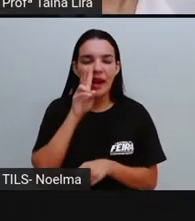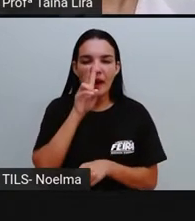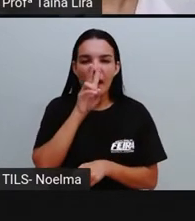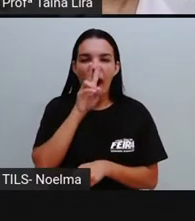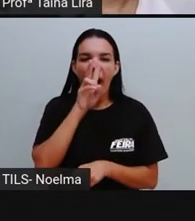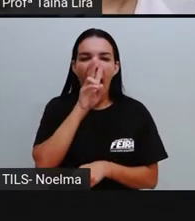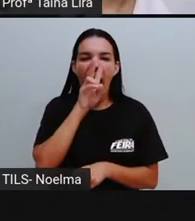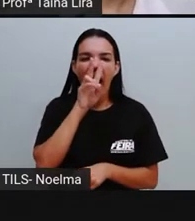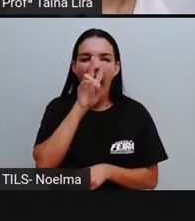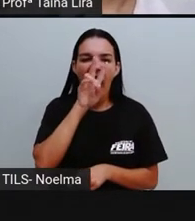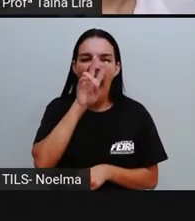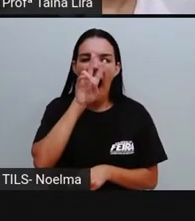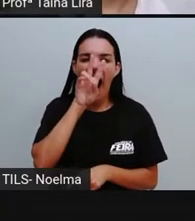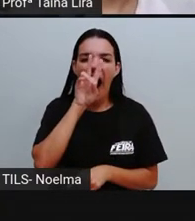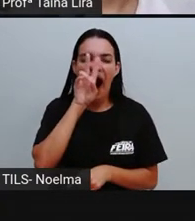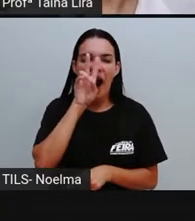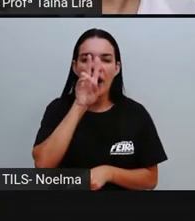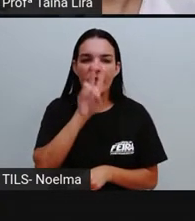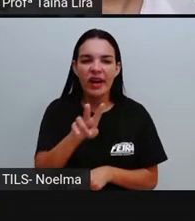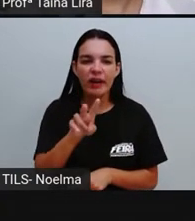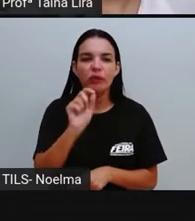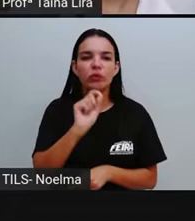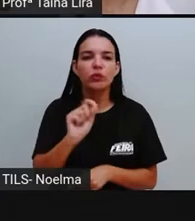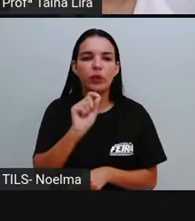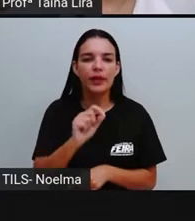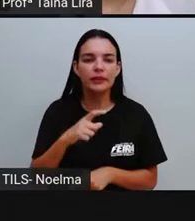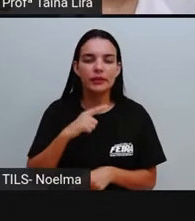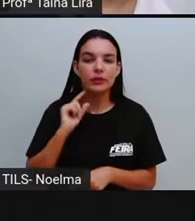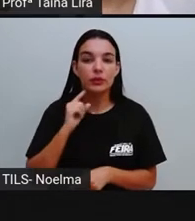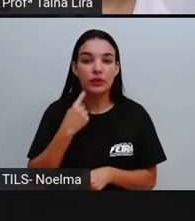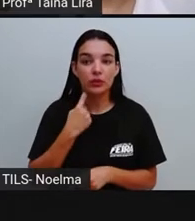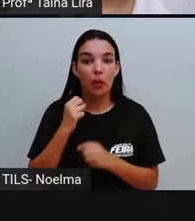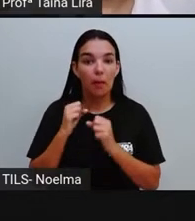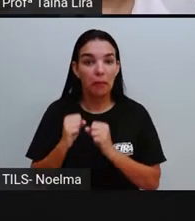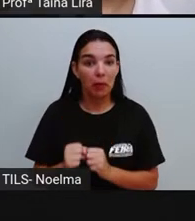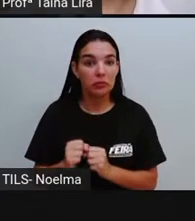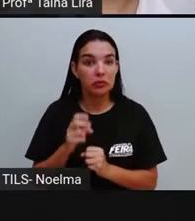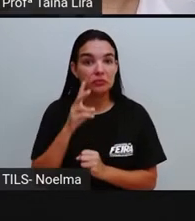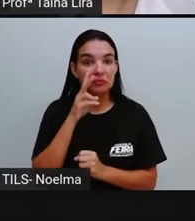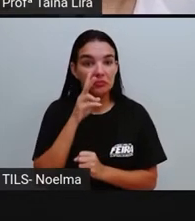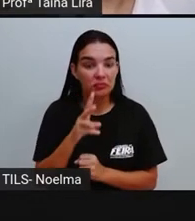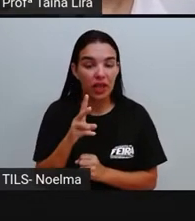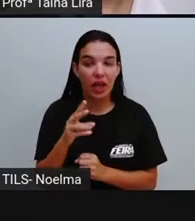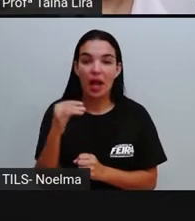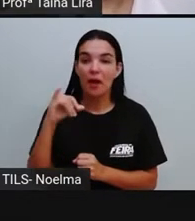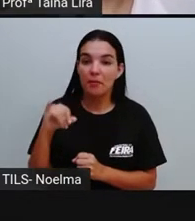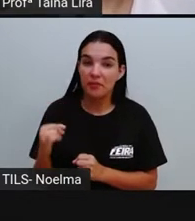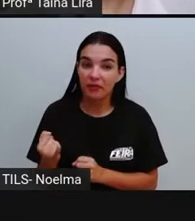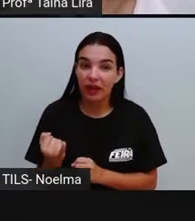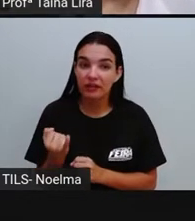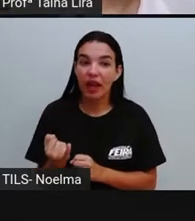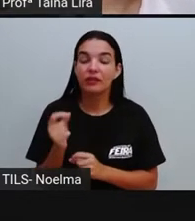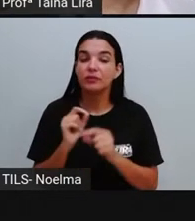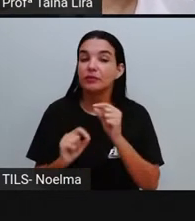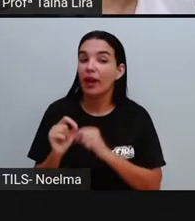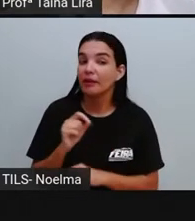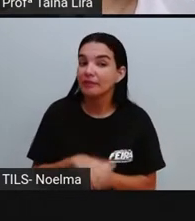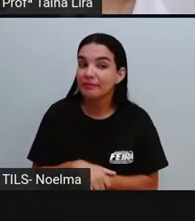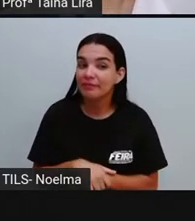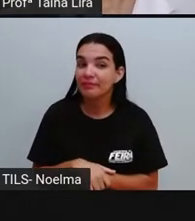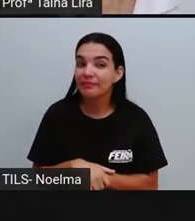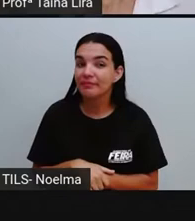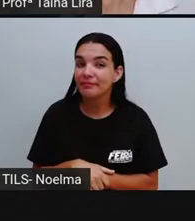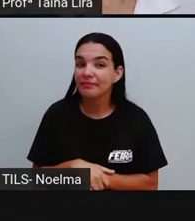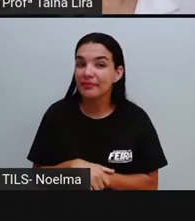ele pode ser aproveitado até mesmo para pavimentação. Lembram quando o lixo é incinerado? Aqueles que não têm,